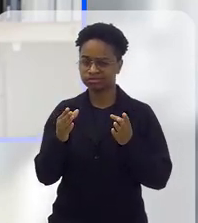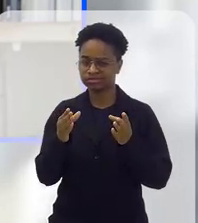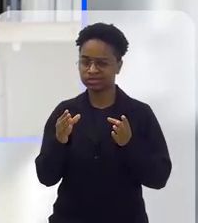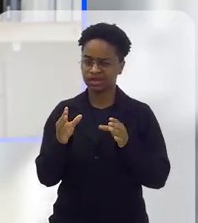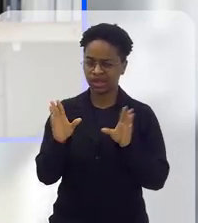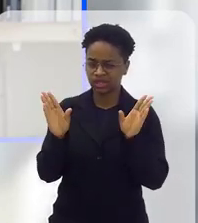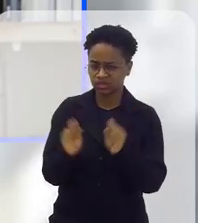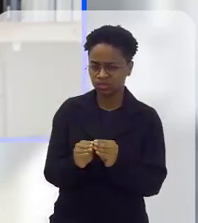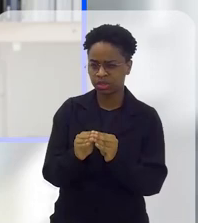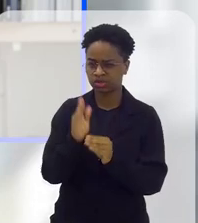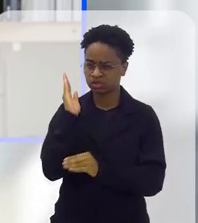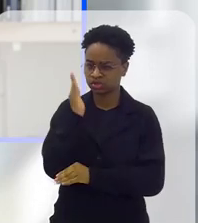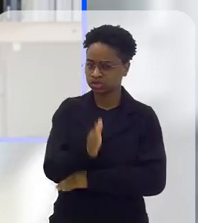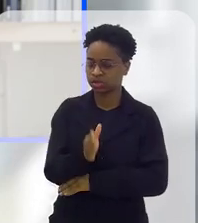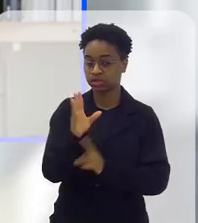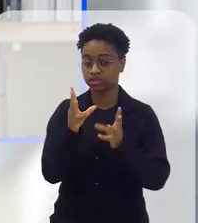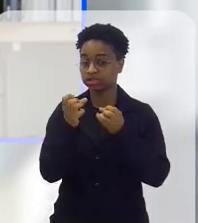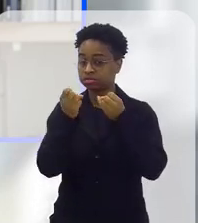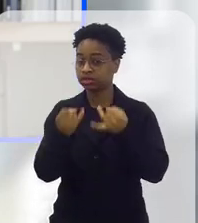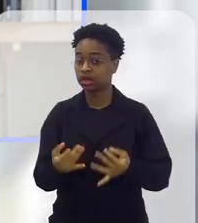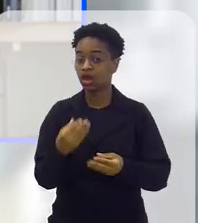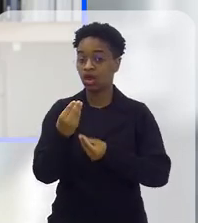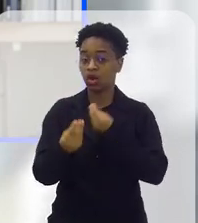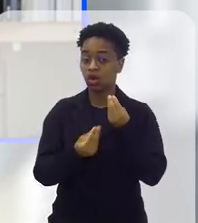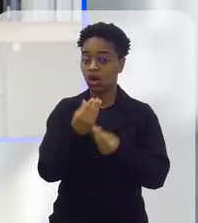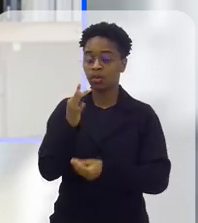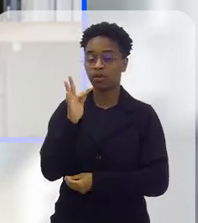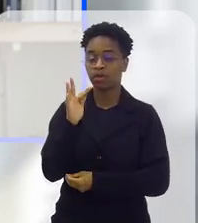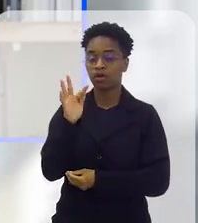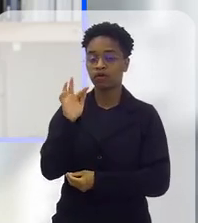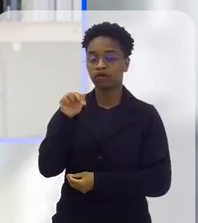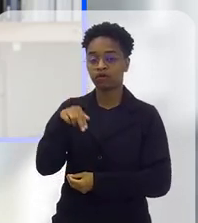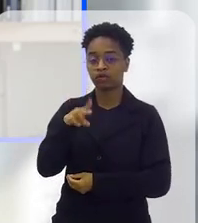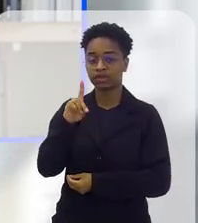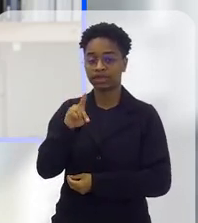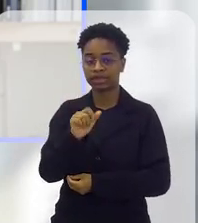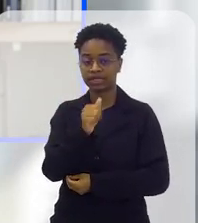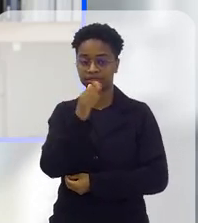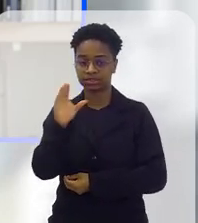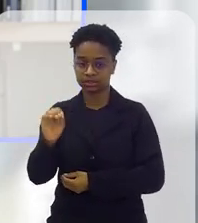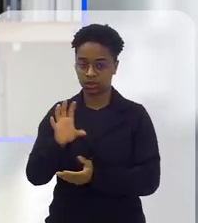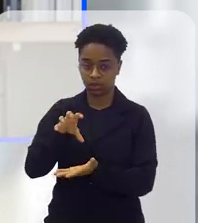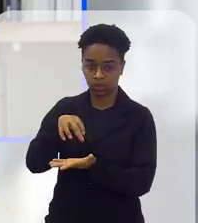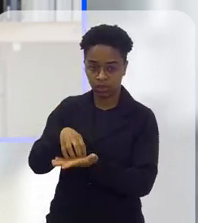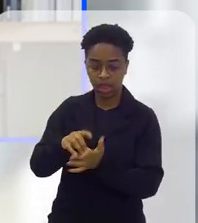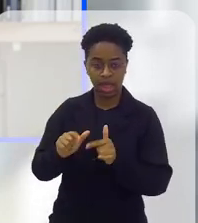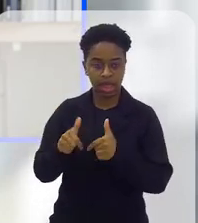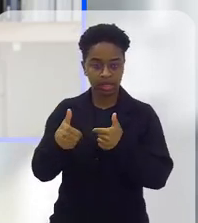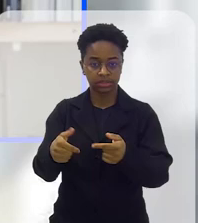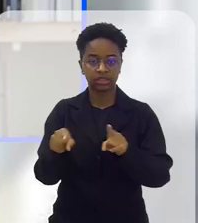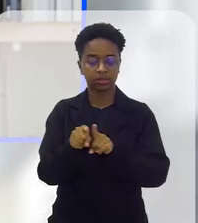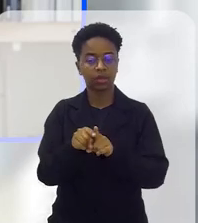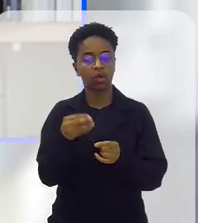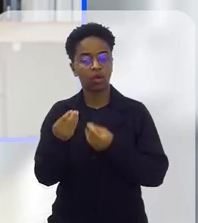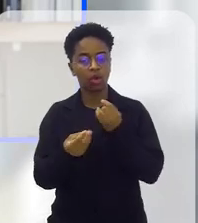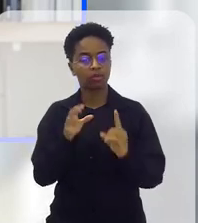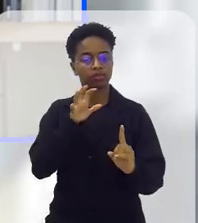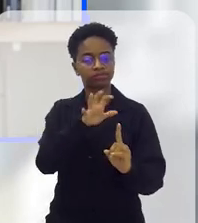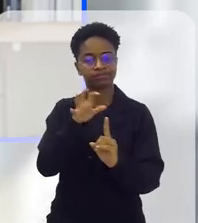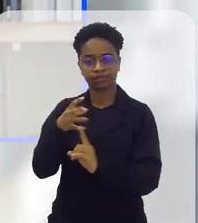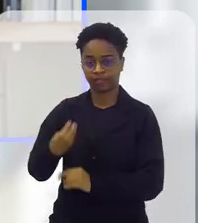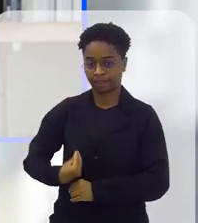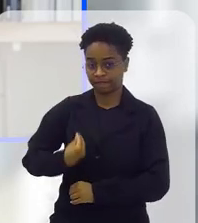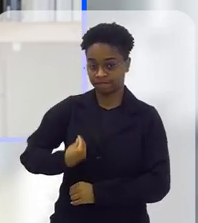bem prática e bem objetiva, como essa fundação, ela atua e ela impacta na